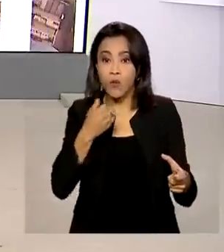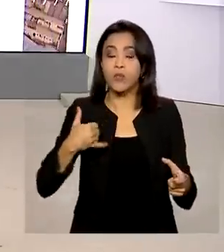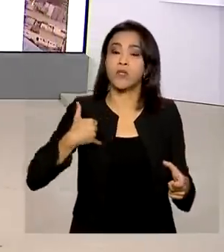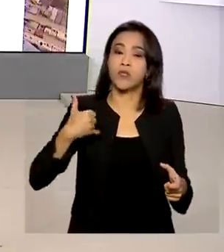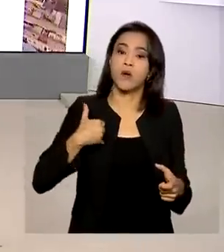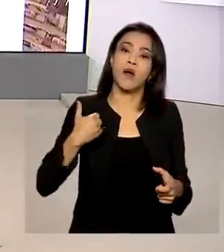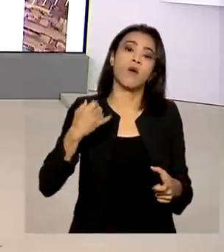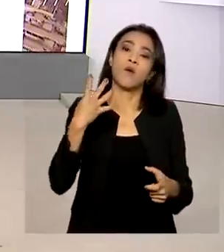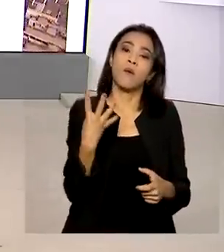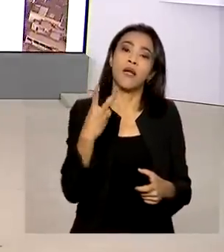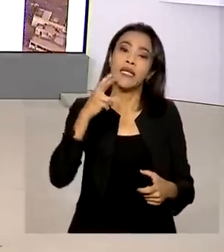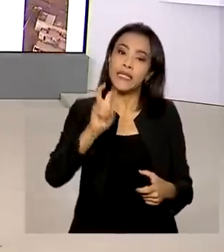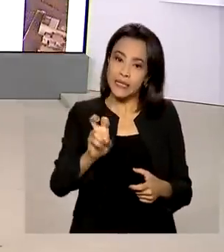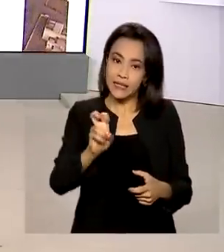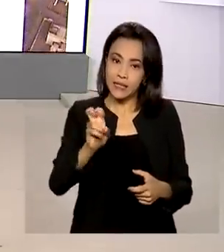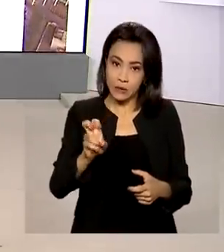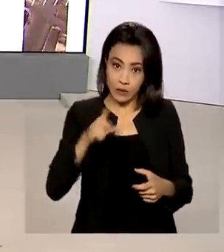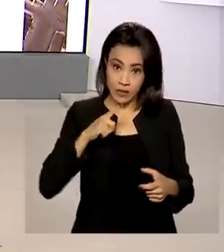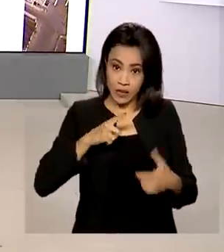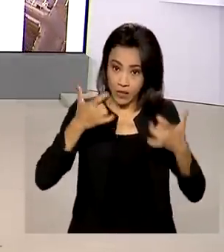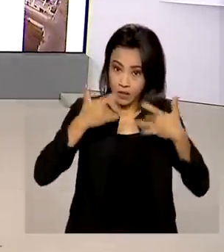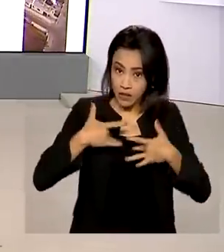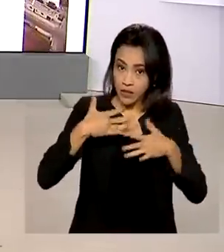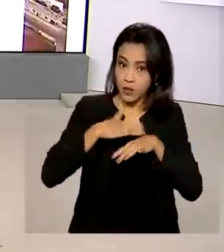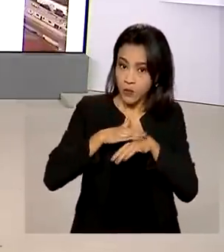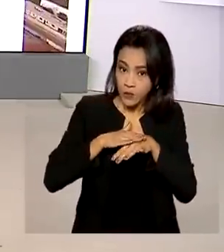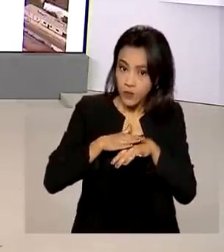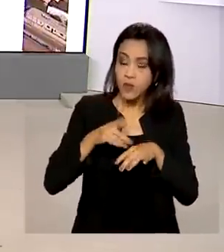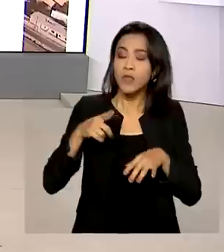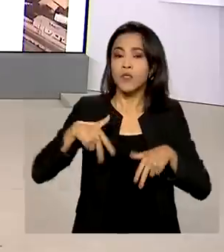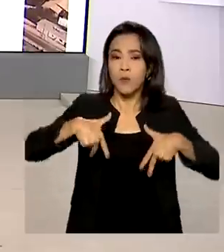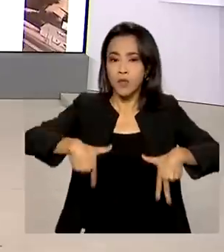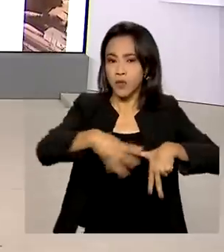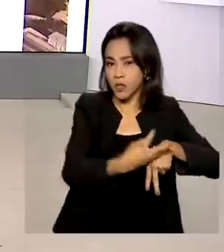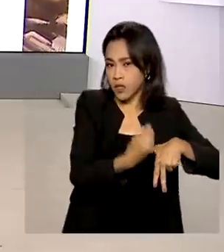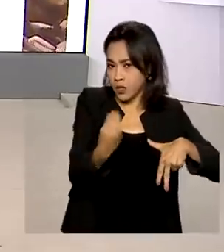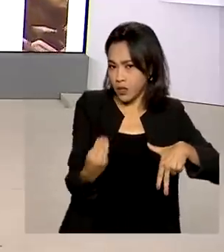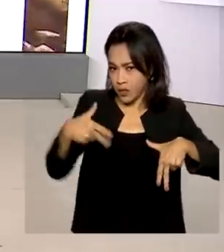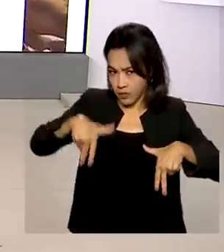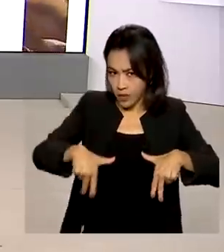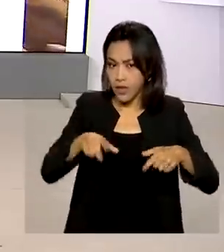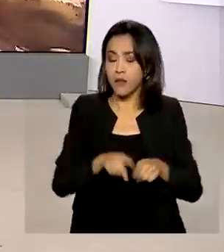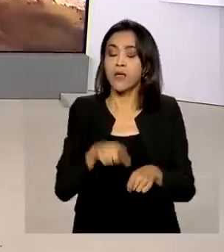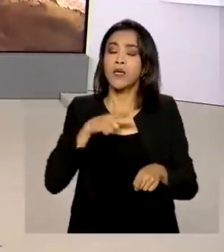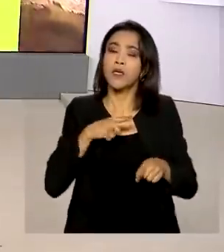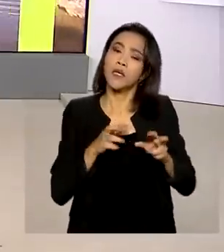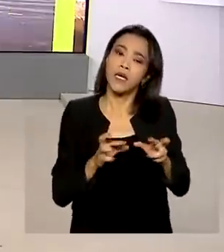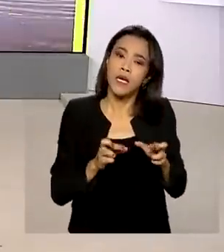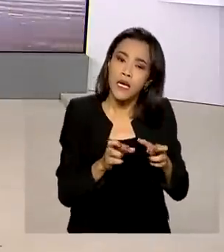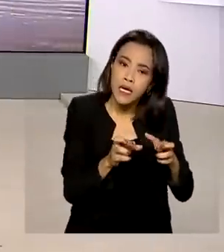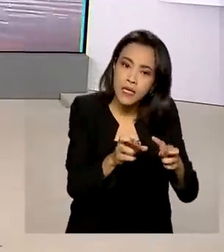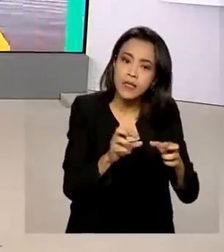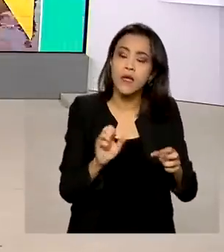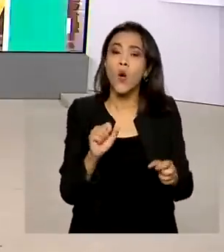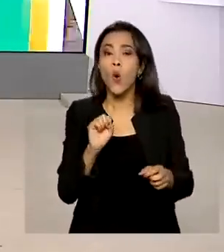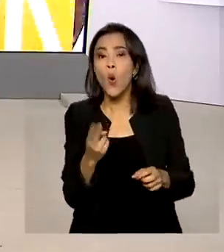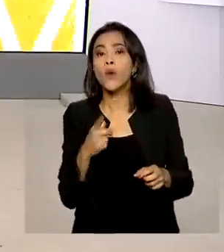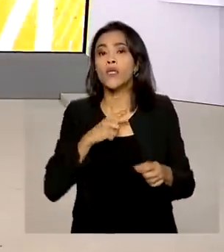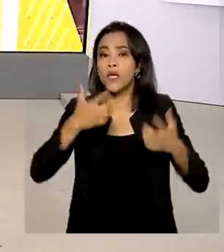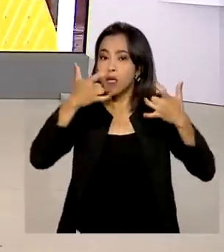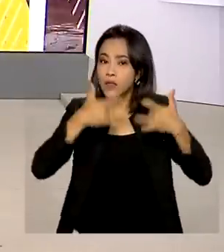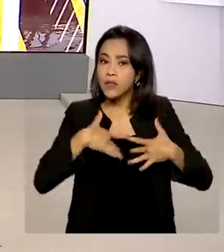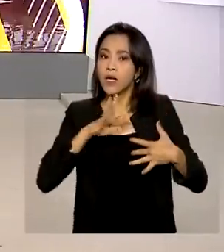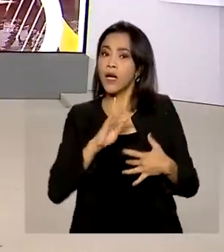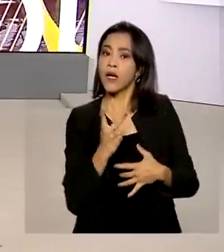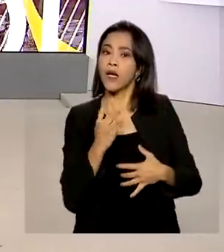anos com imunossupressão. São pacientes transplantados com câncer ou vivendo com HIV AIDS, que a